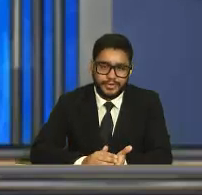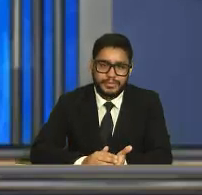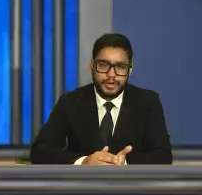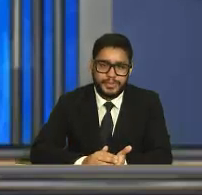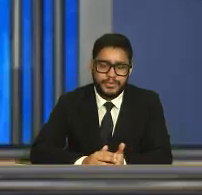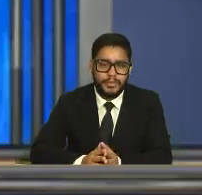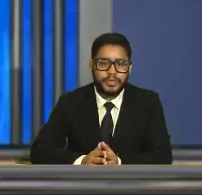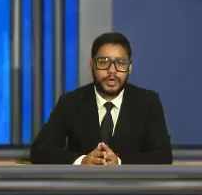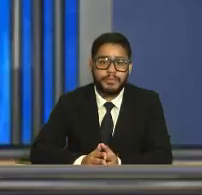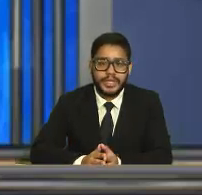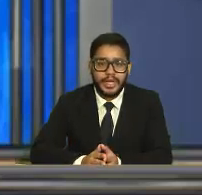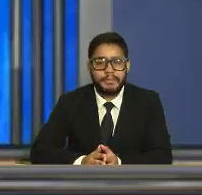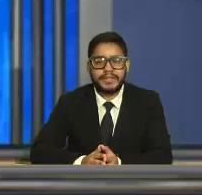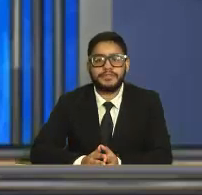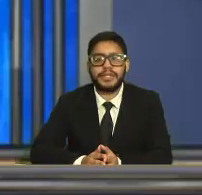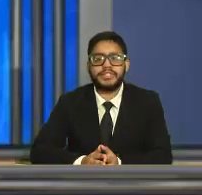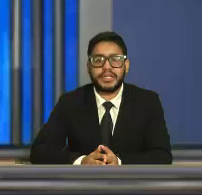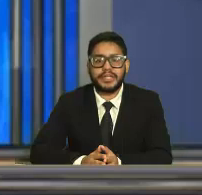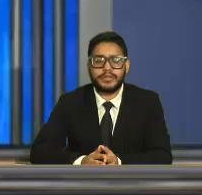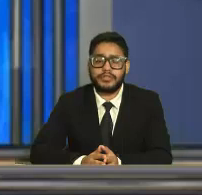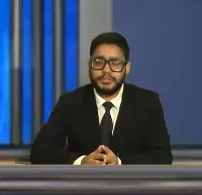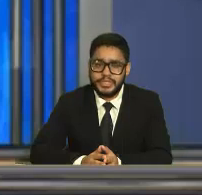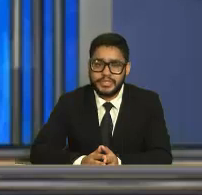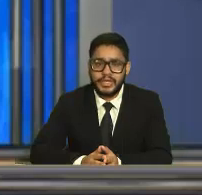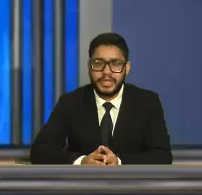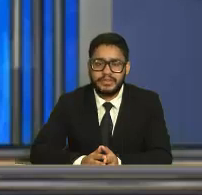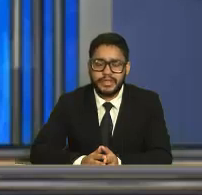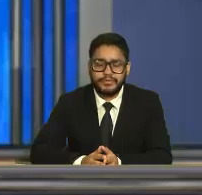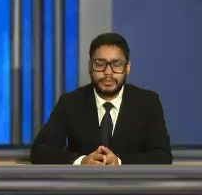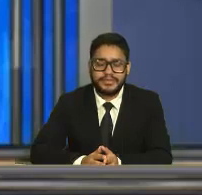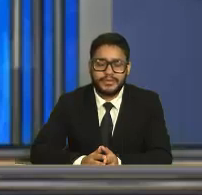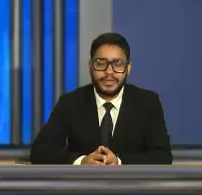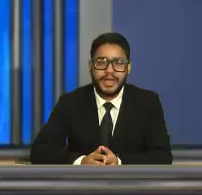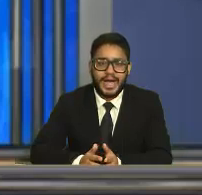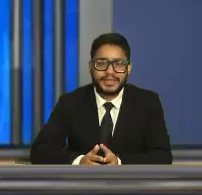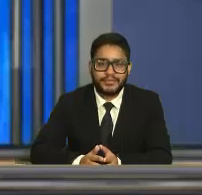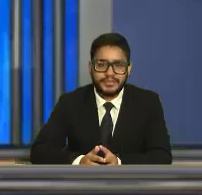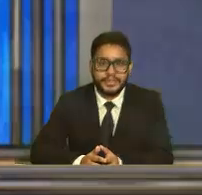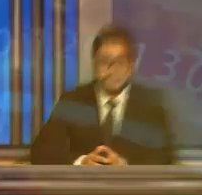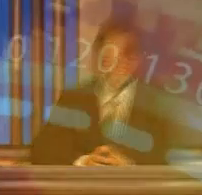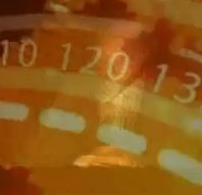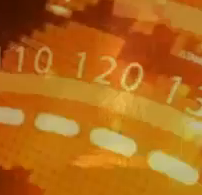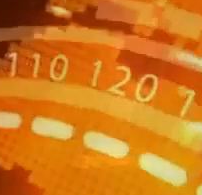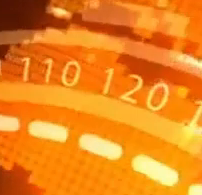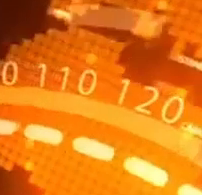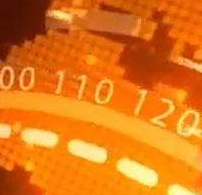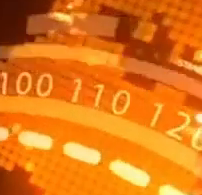Eu sou Gabriel Pio, Portal Brim, Brasil Rede Internacional de Mídias, levando a informação. Até você!